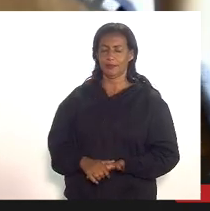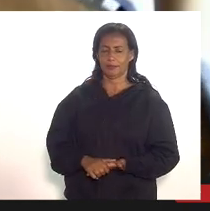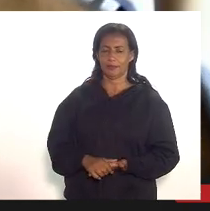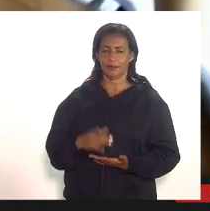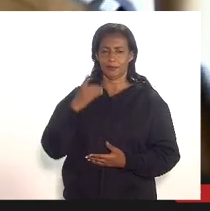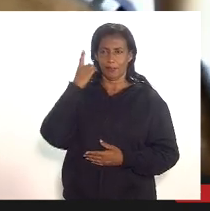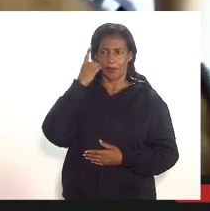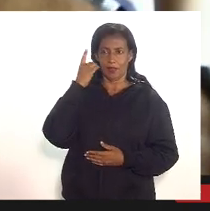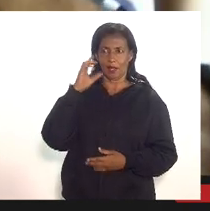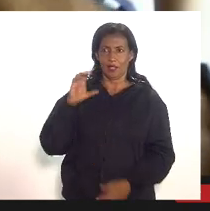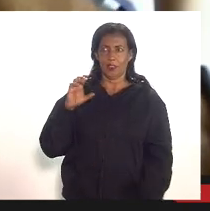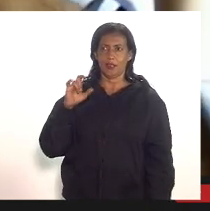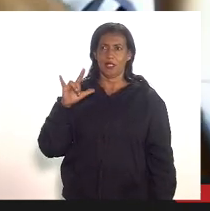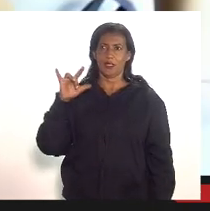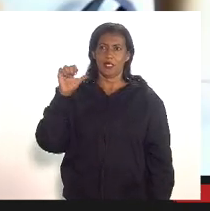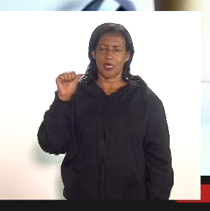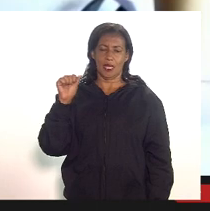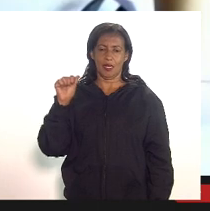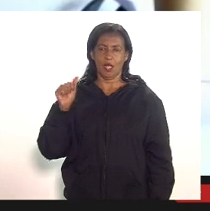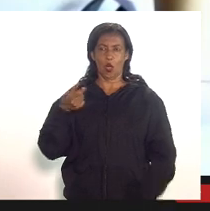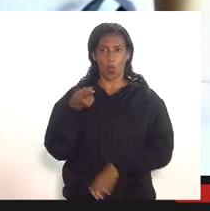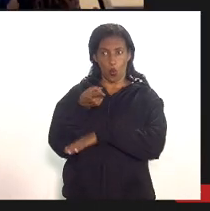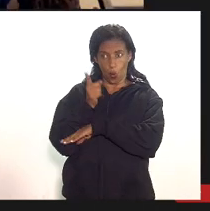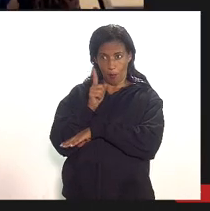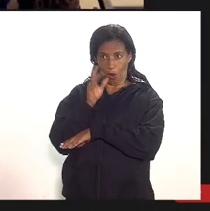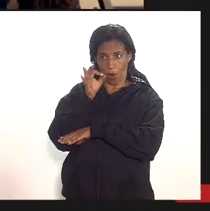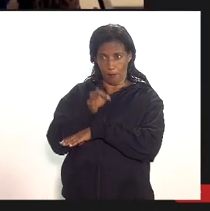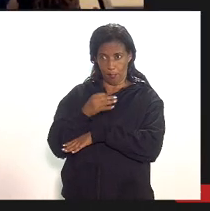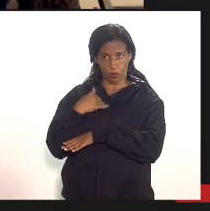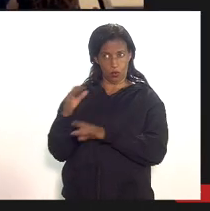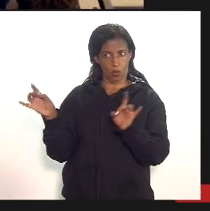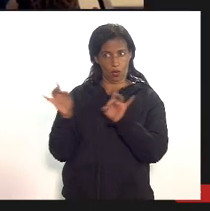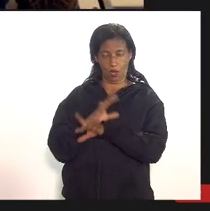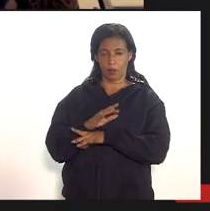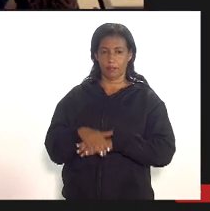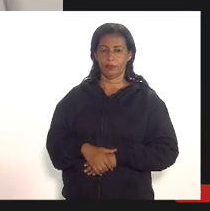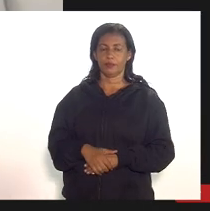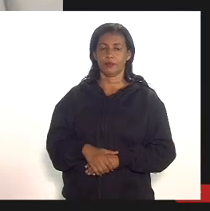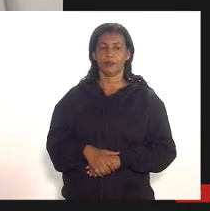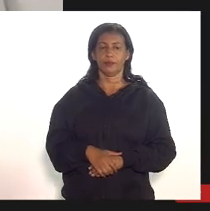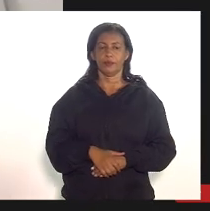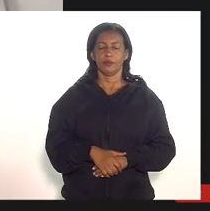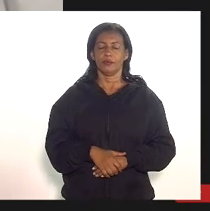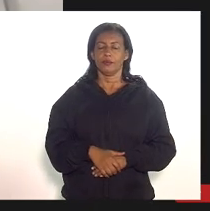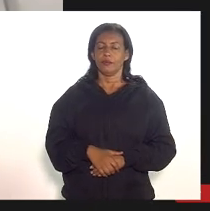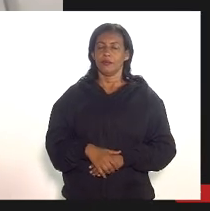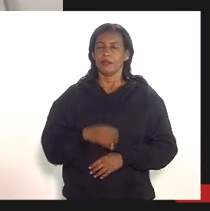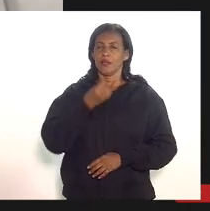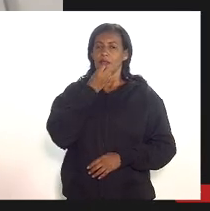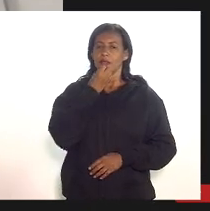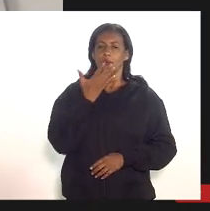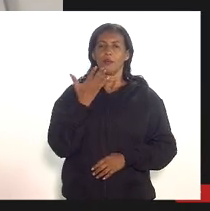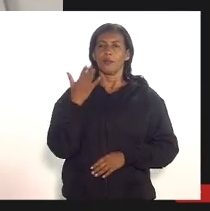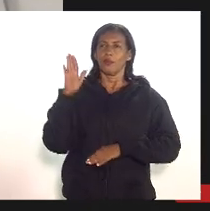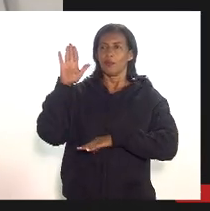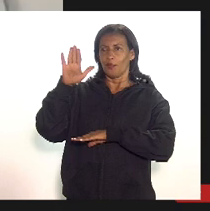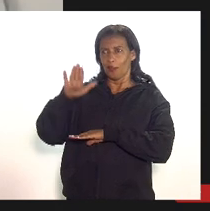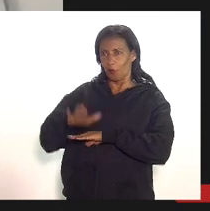favor eu vou acabar às 13 horas em ponto boa tarde presidente deputado Luiz Paulo vou ser breve